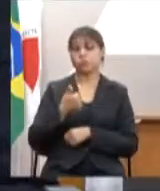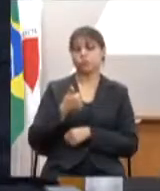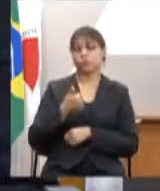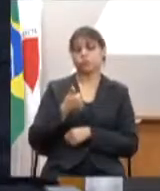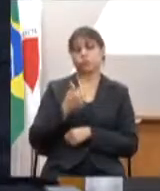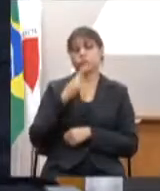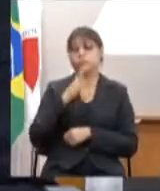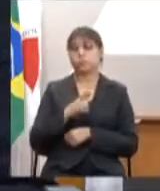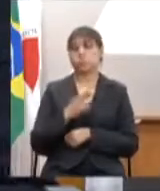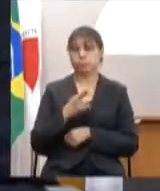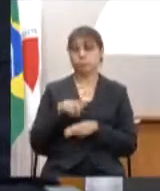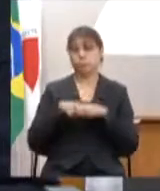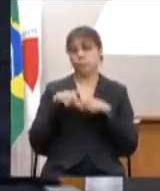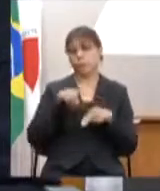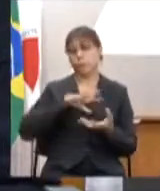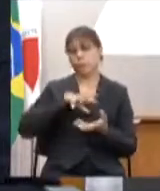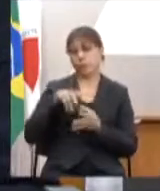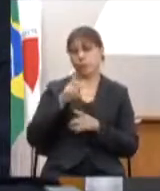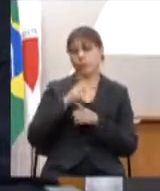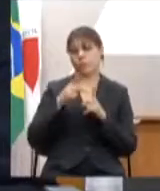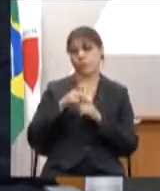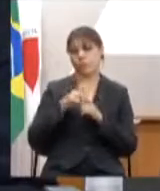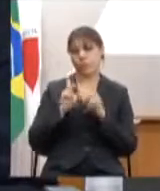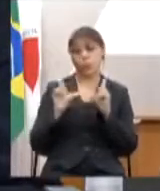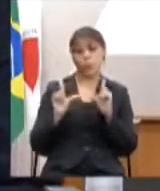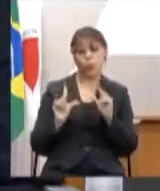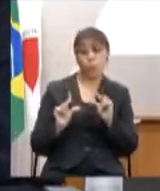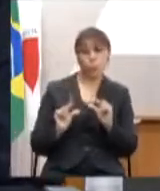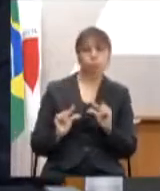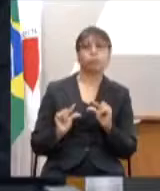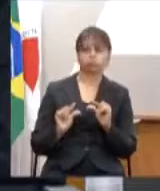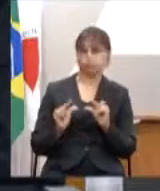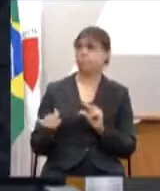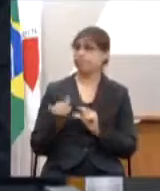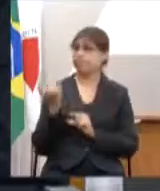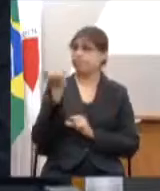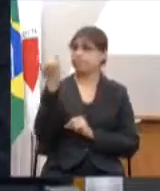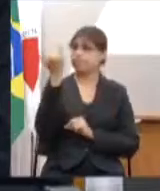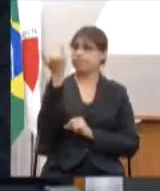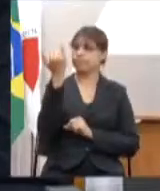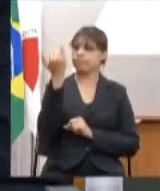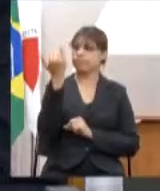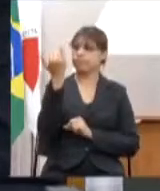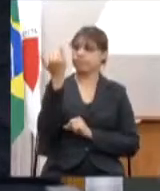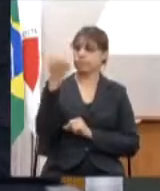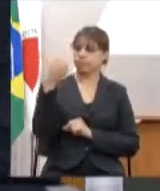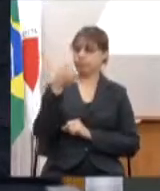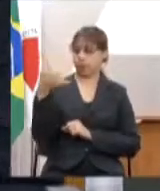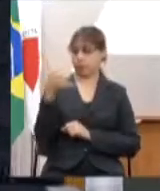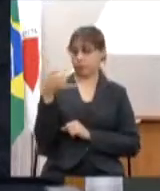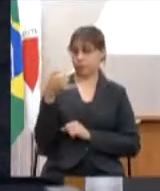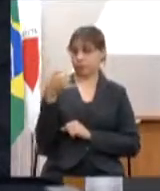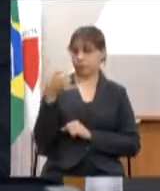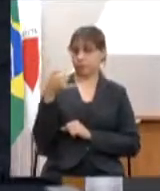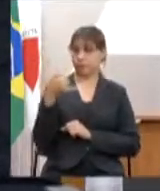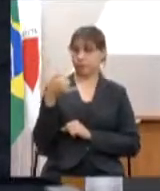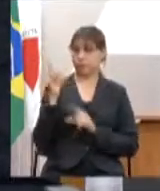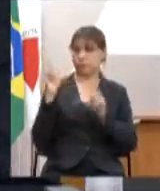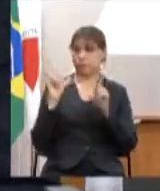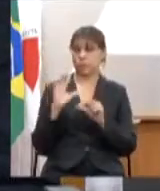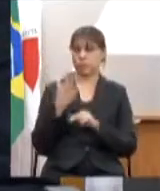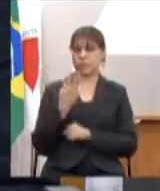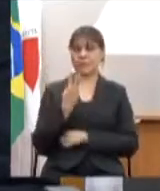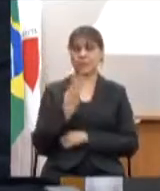previdenciária com uma redução significativa do déficit, uma redução de 3